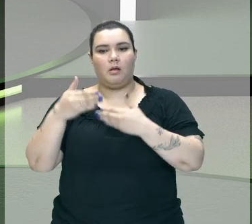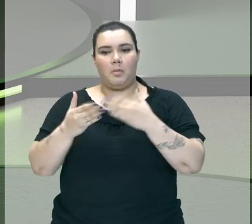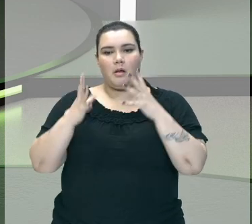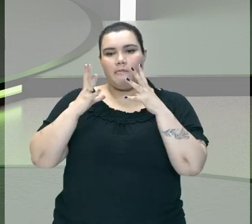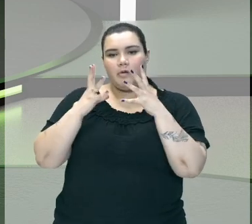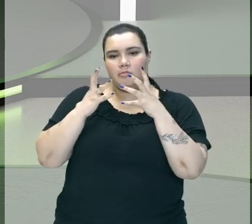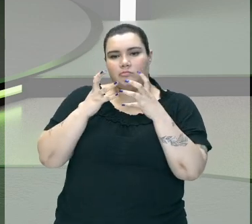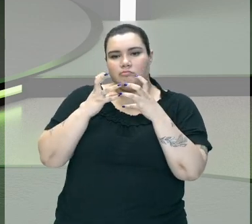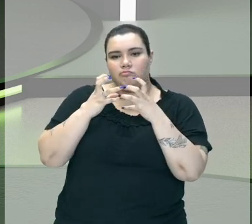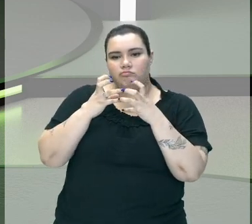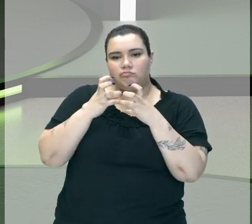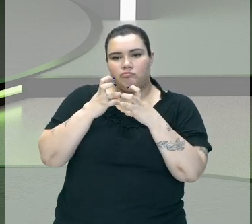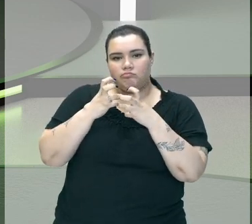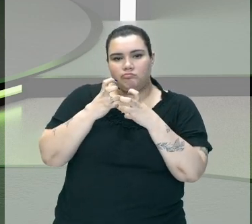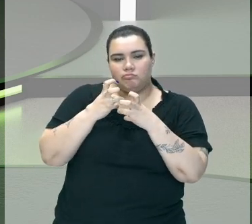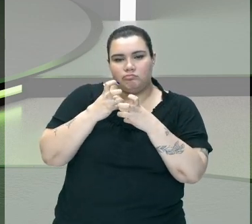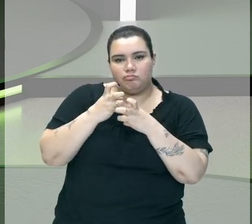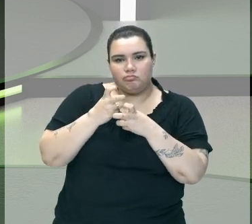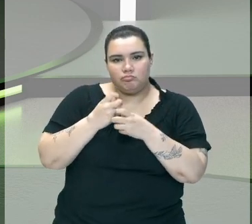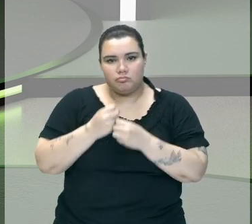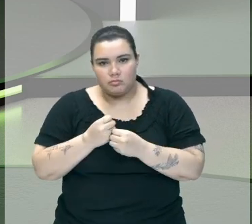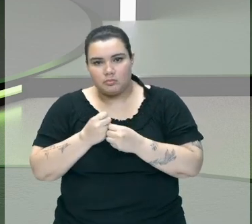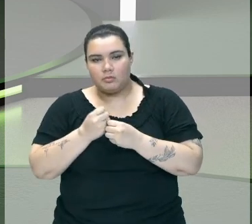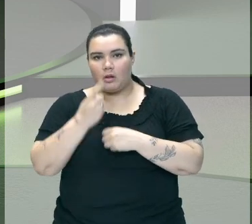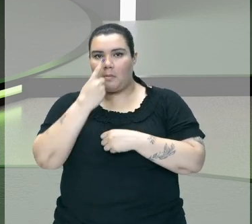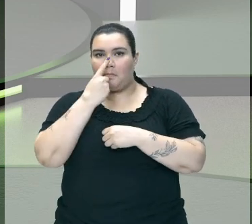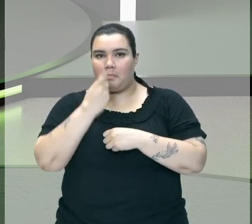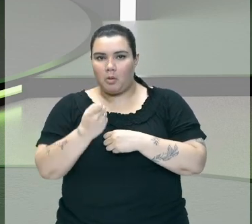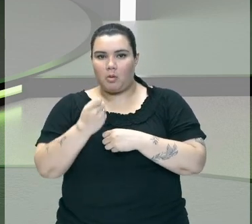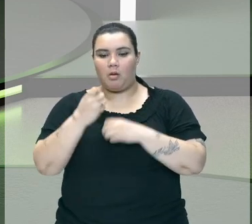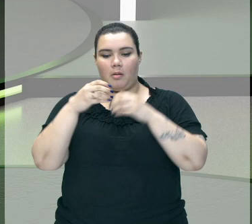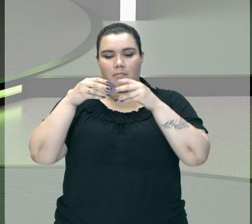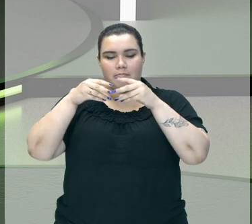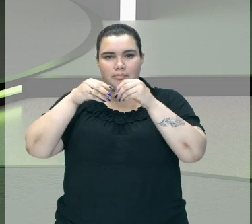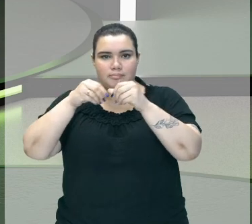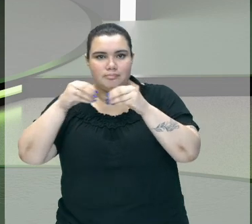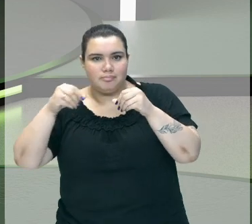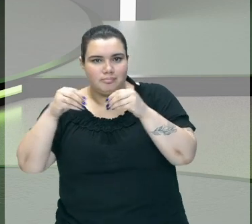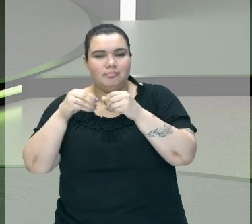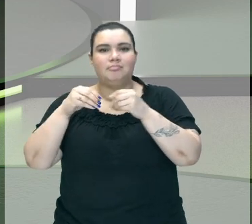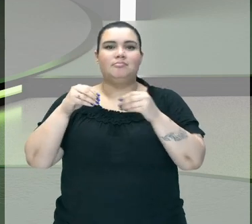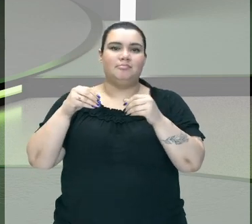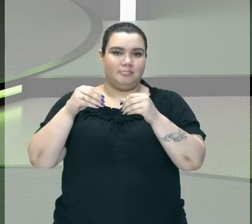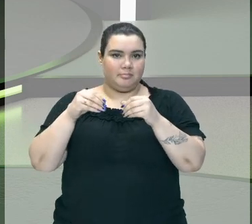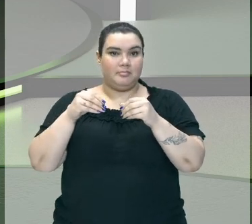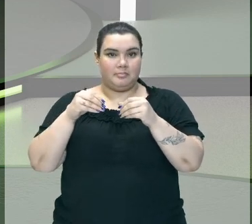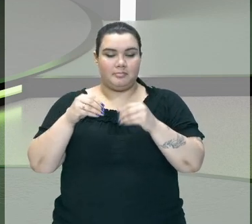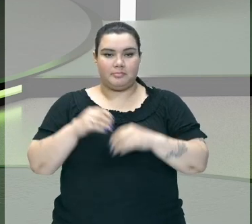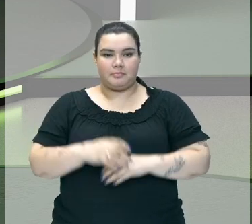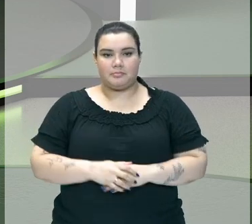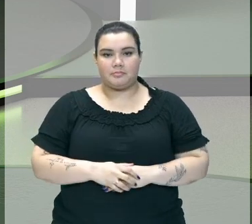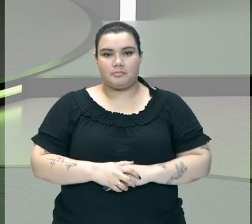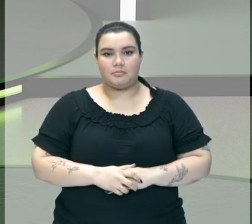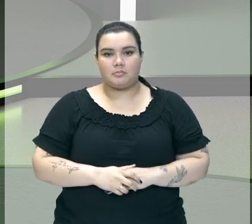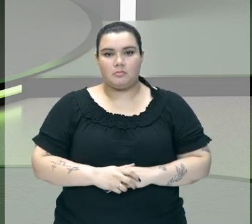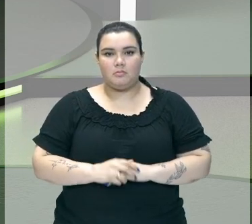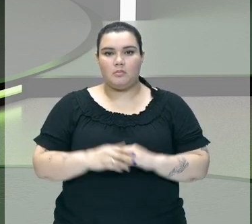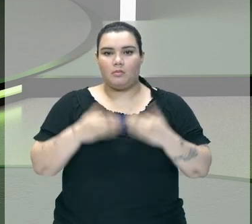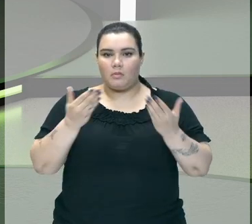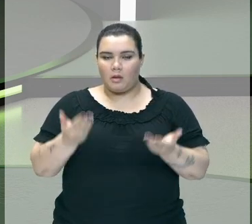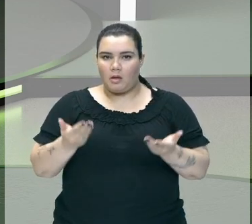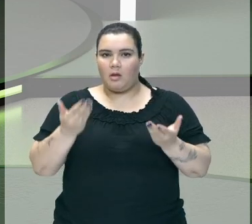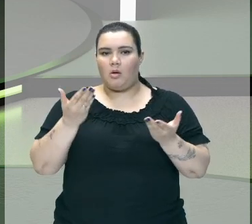E até o momento que ela vira do pó ao pó novamente Então nós vamos